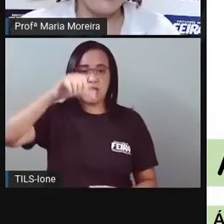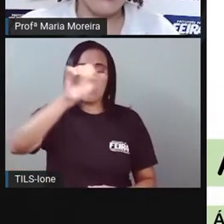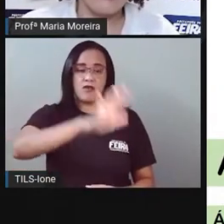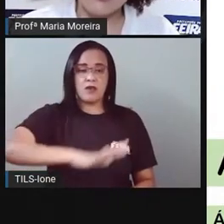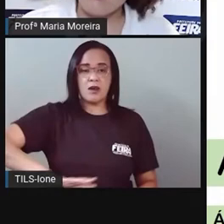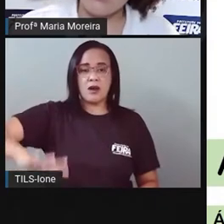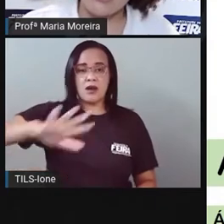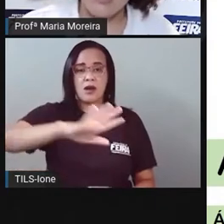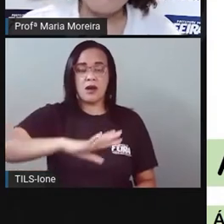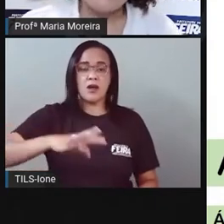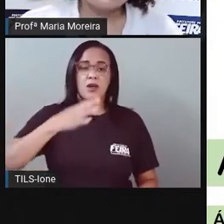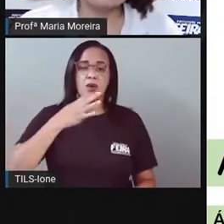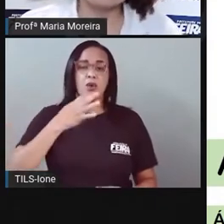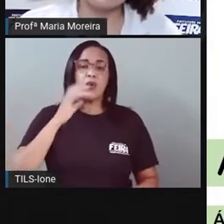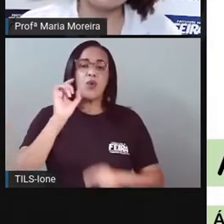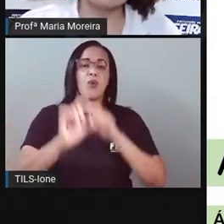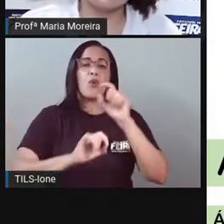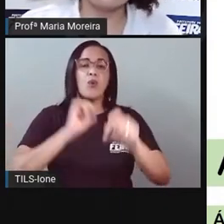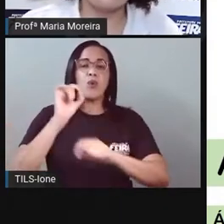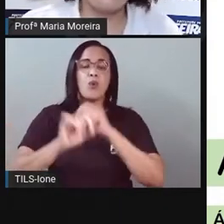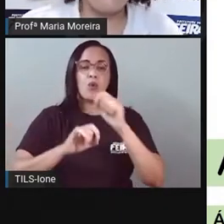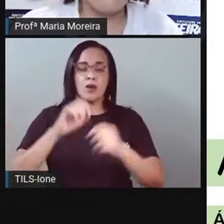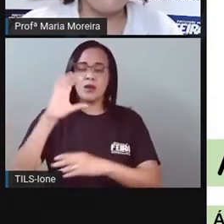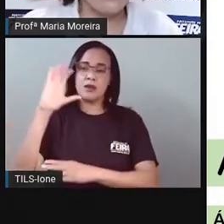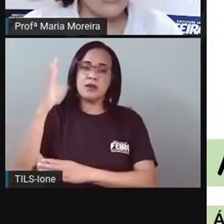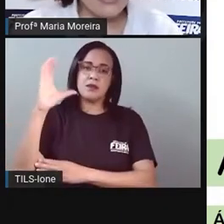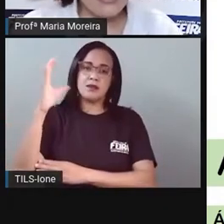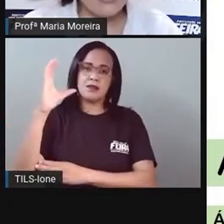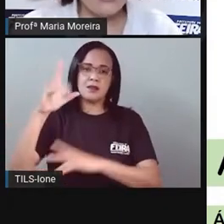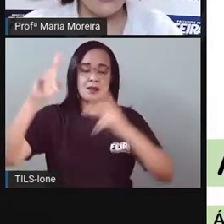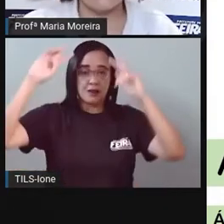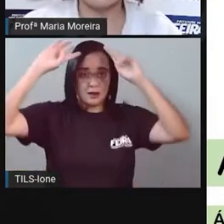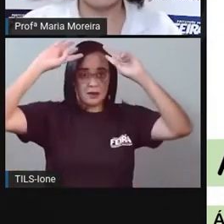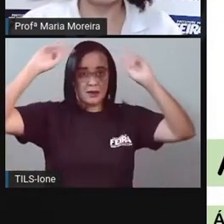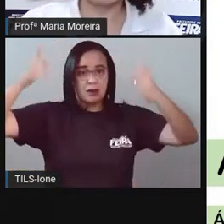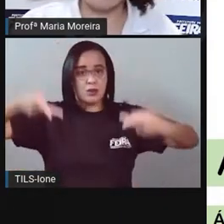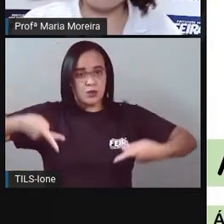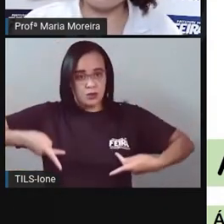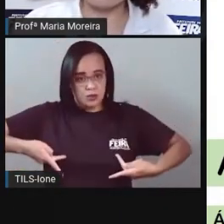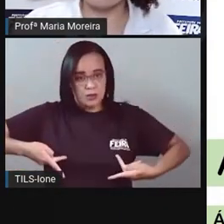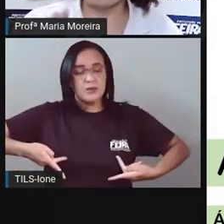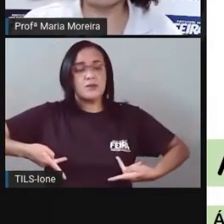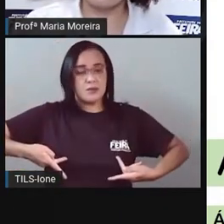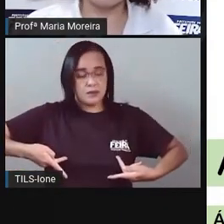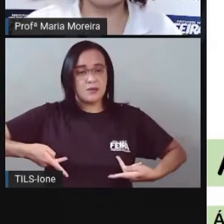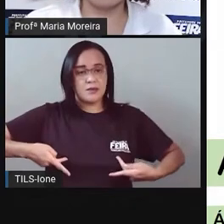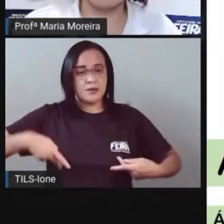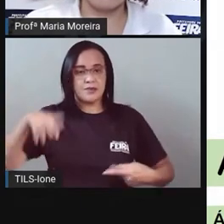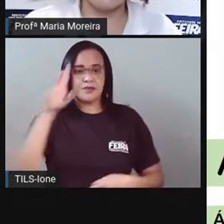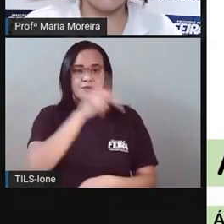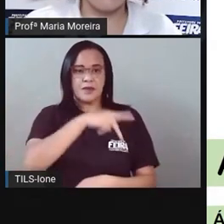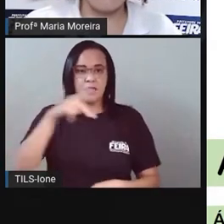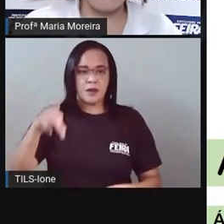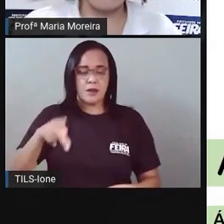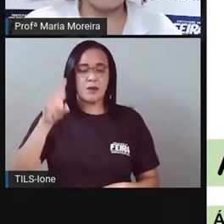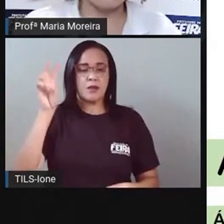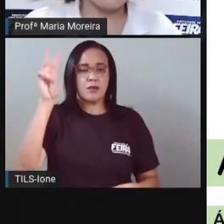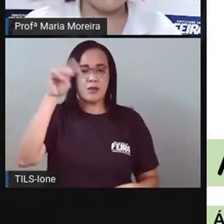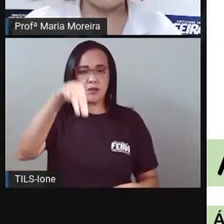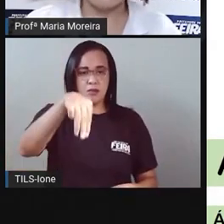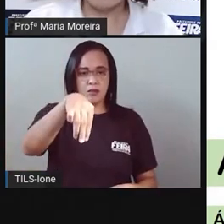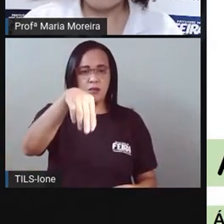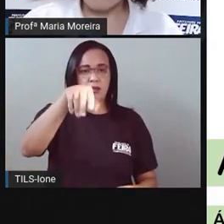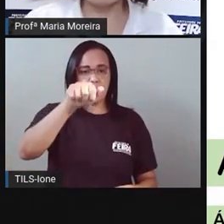interdisciplinar, ciências humanas. Pró Maria, mais uma vez aqui com